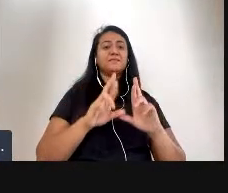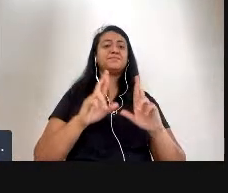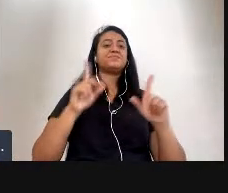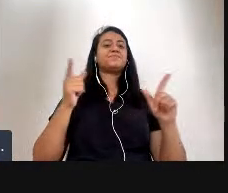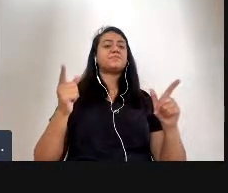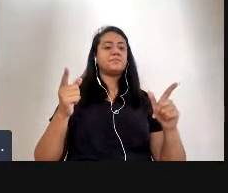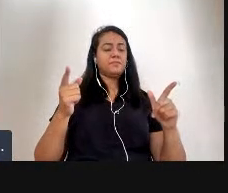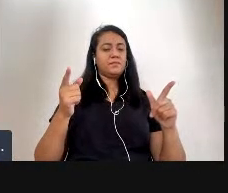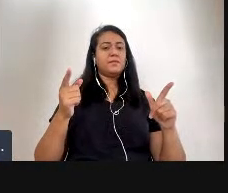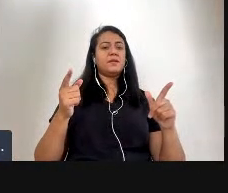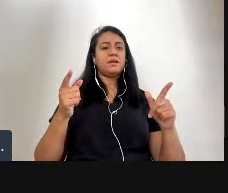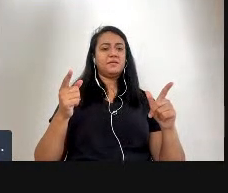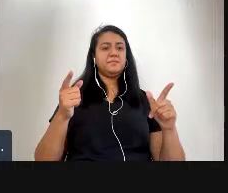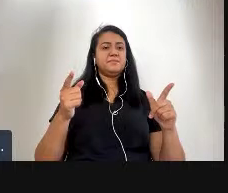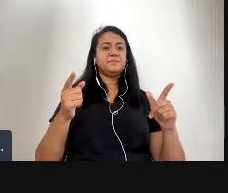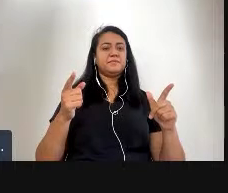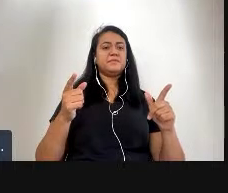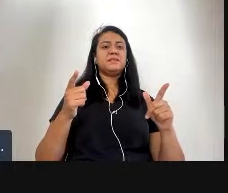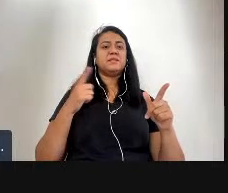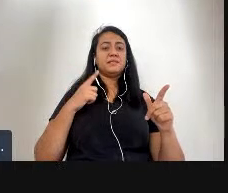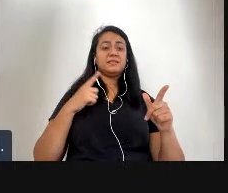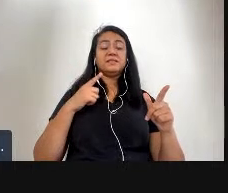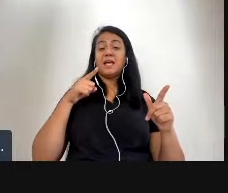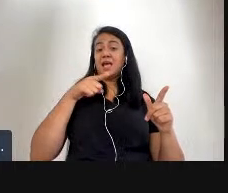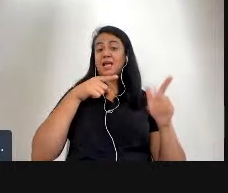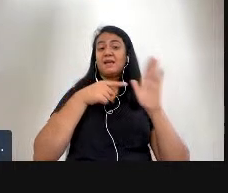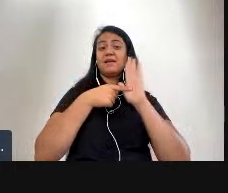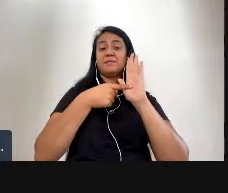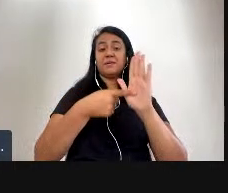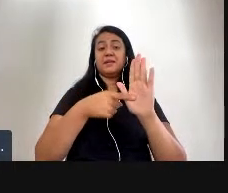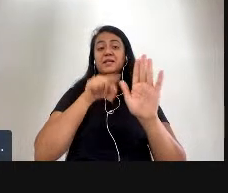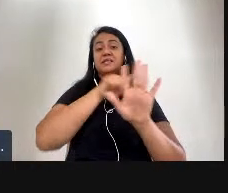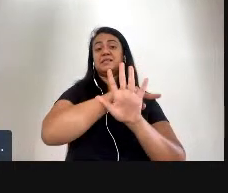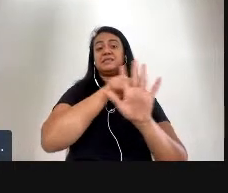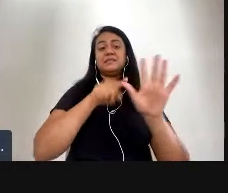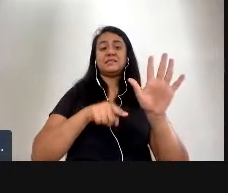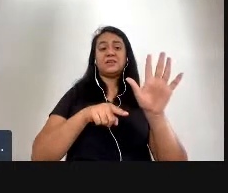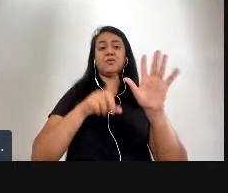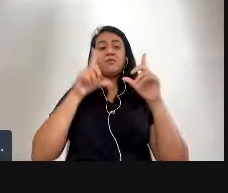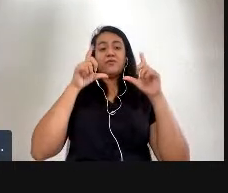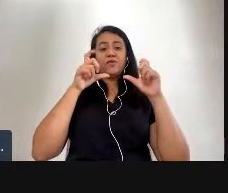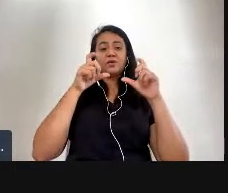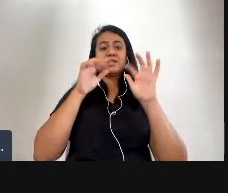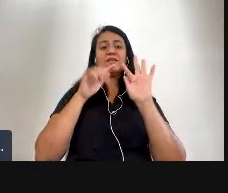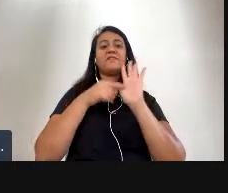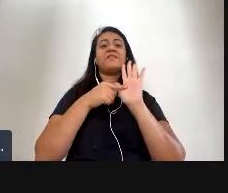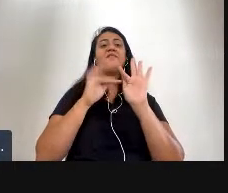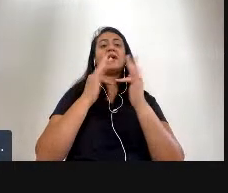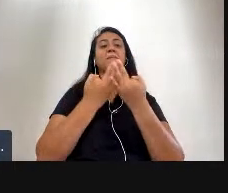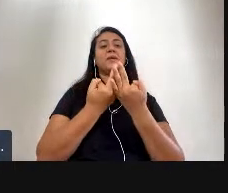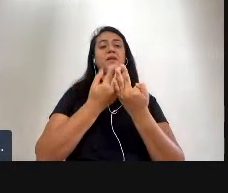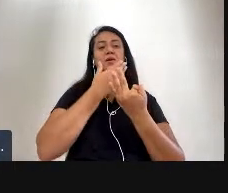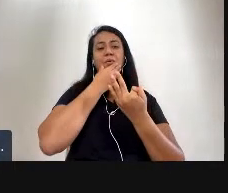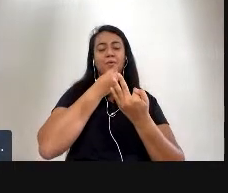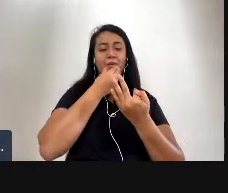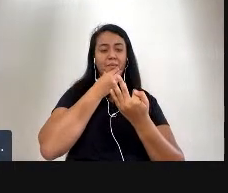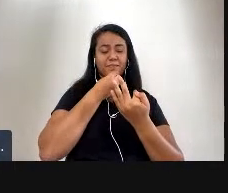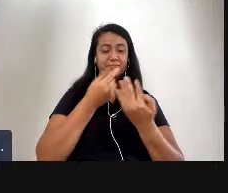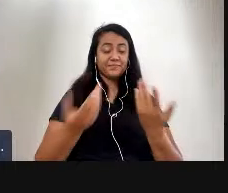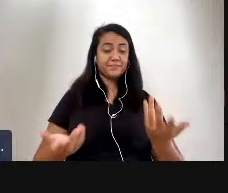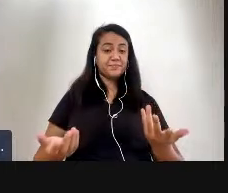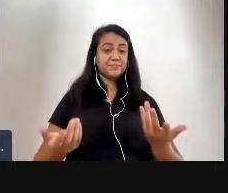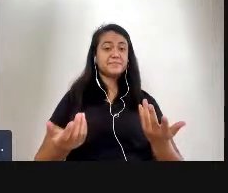que contribui com cinco fotos nessa exposição da família do homem e por fim essa personagem